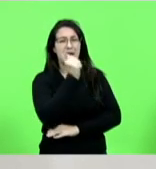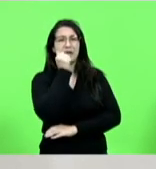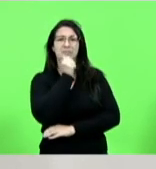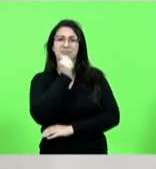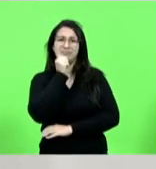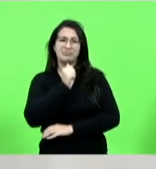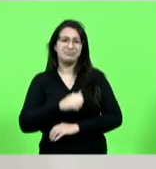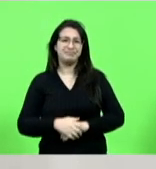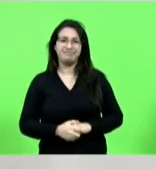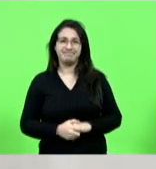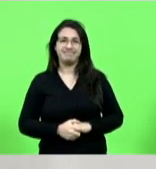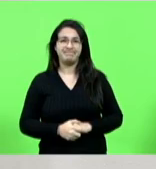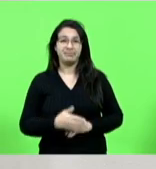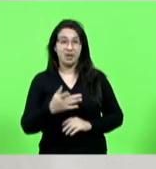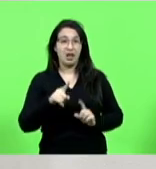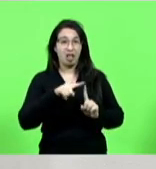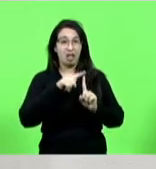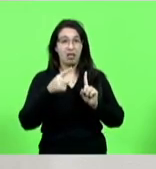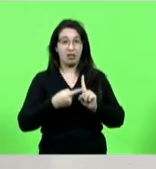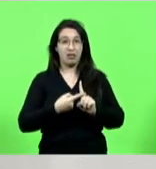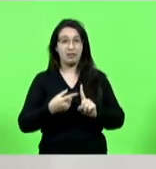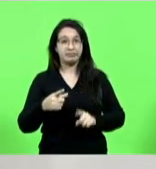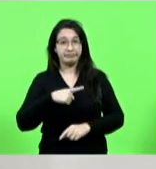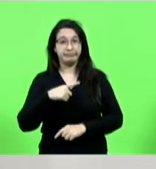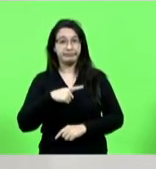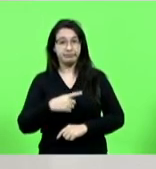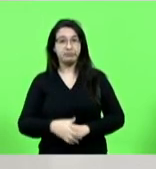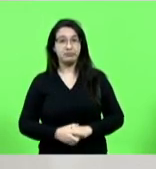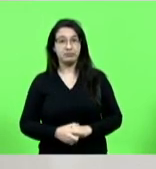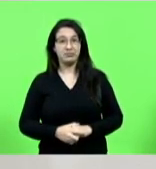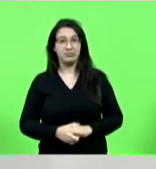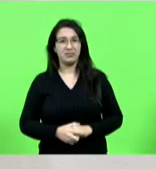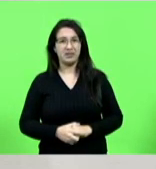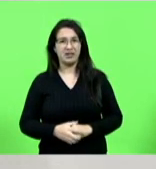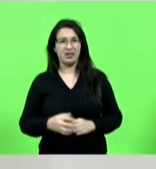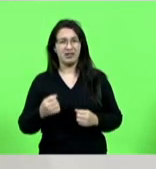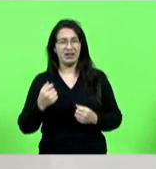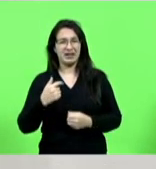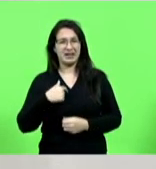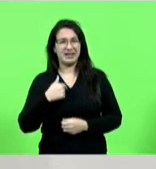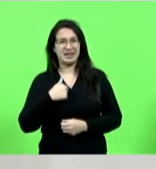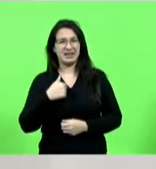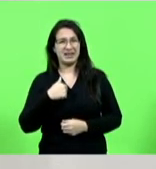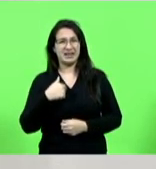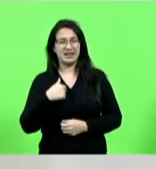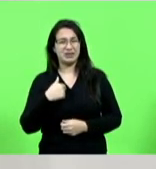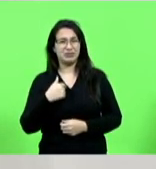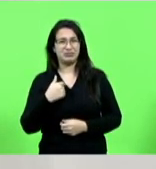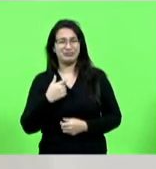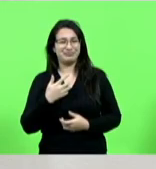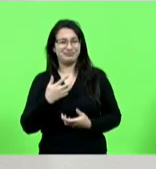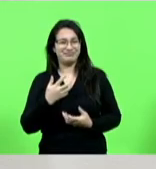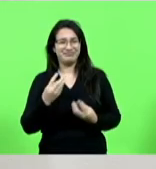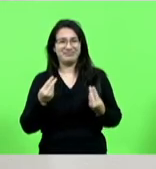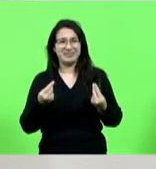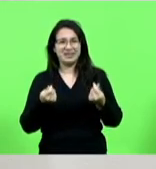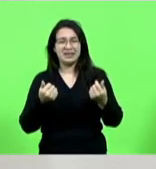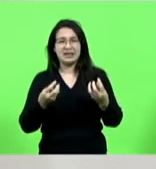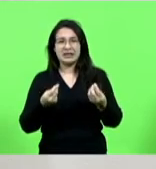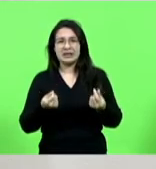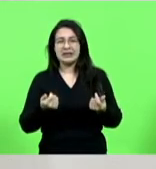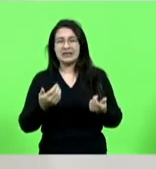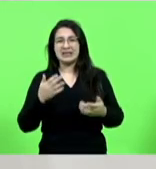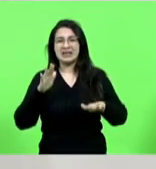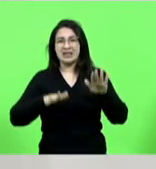e que estava grávida, é tão forte eu falar isso que eu prefiro muitas vezes não